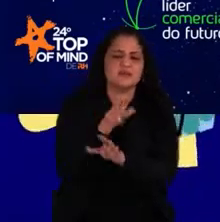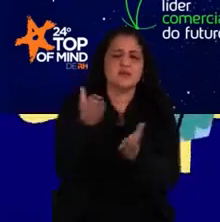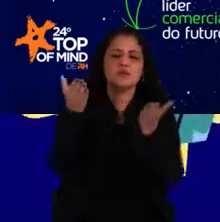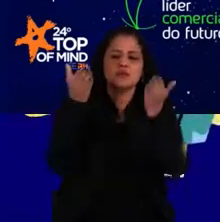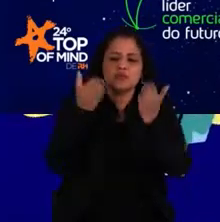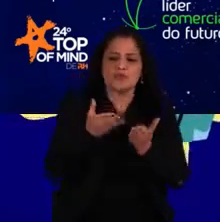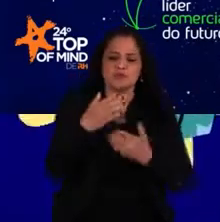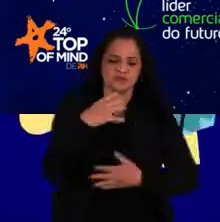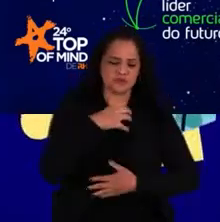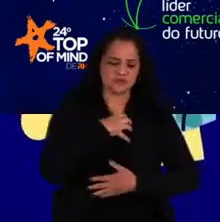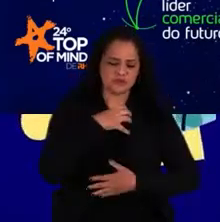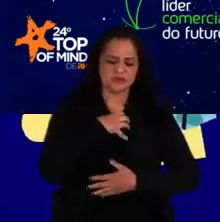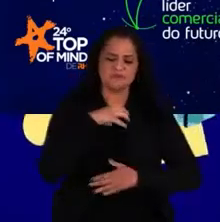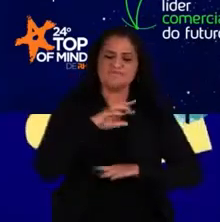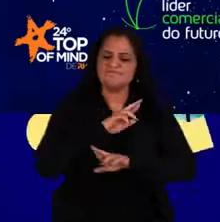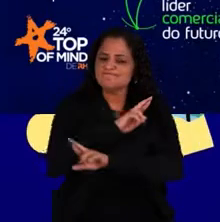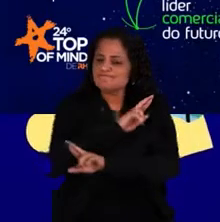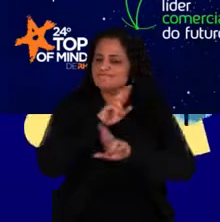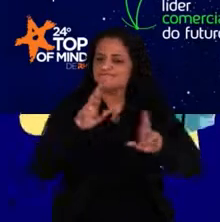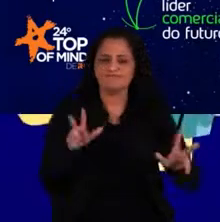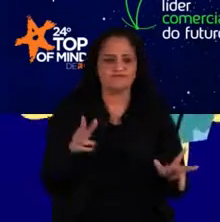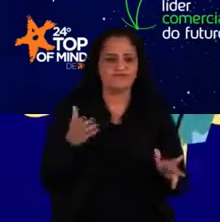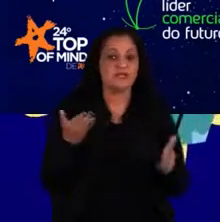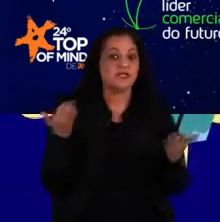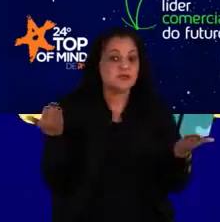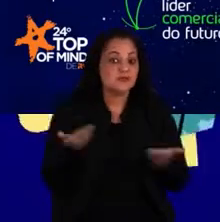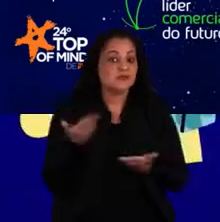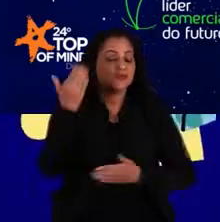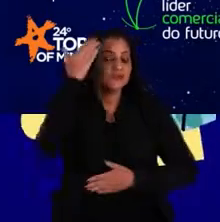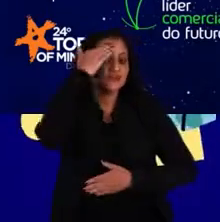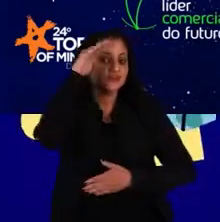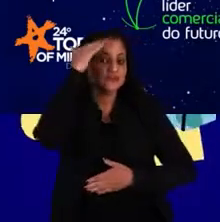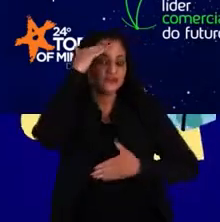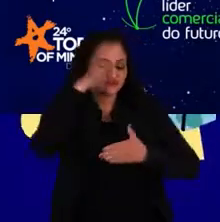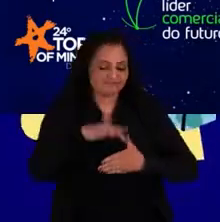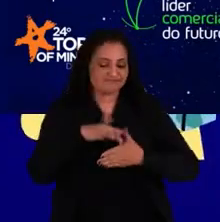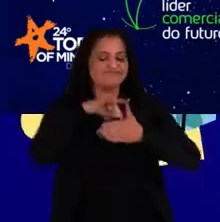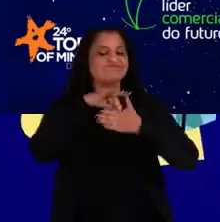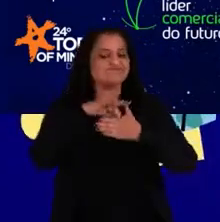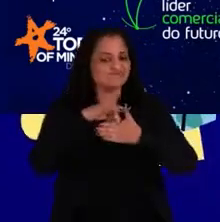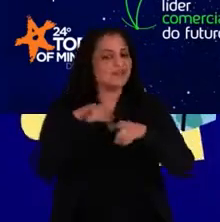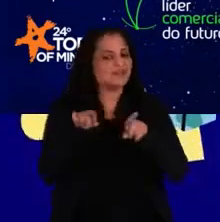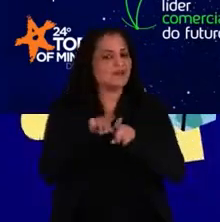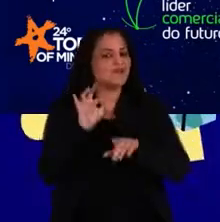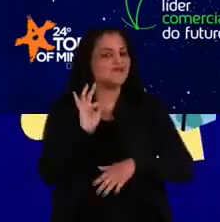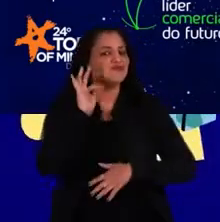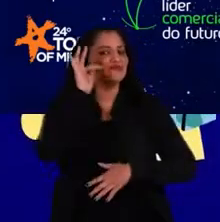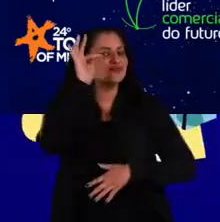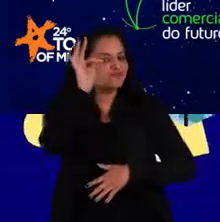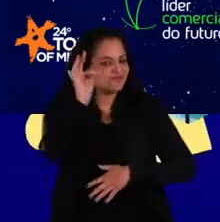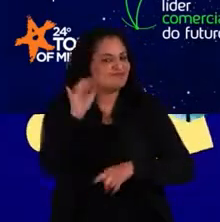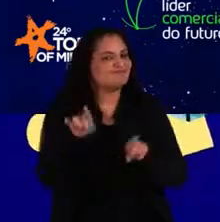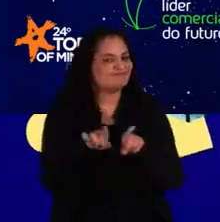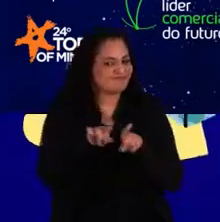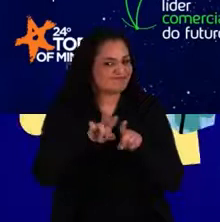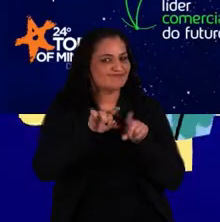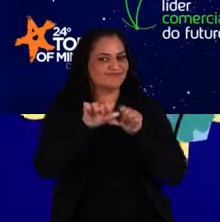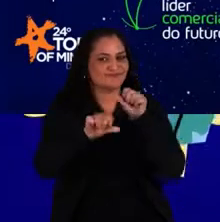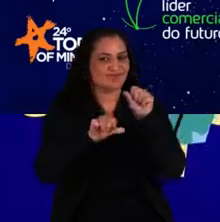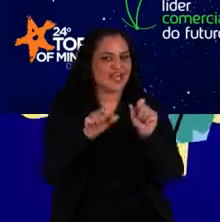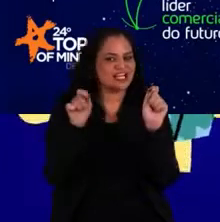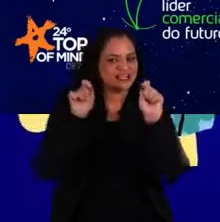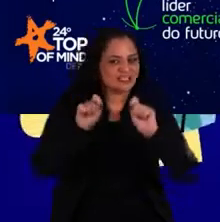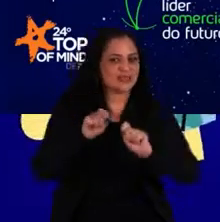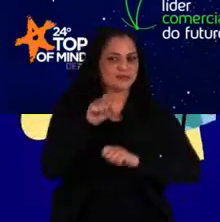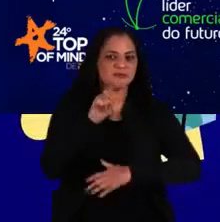não é mais a mesma forma que entendemos a liderança do presente e muito menos a liderança do futuro. Pra que você